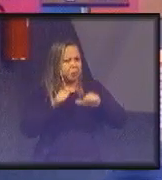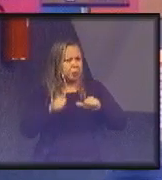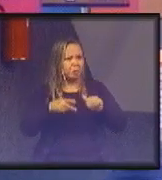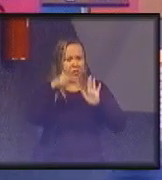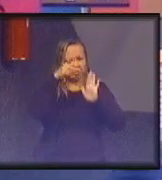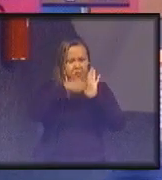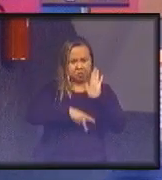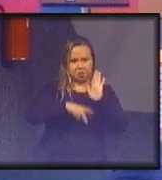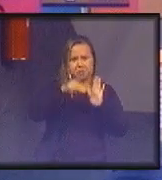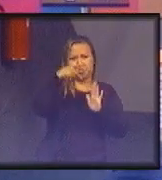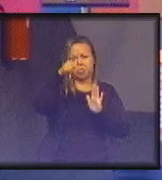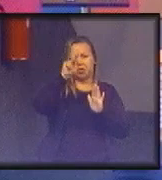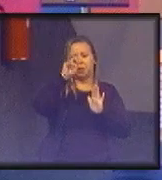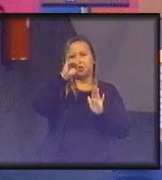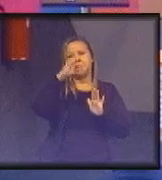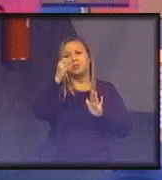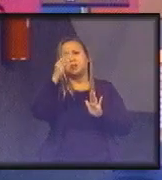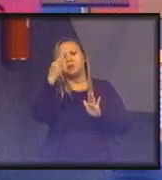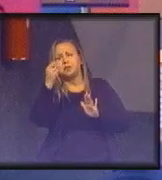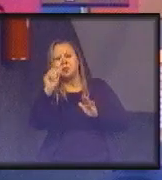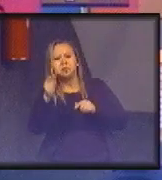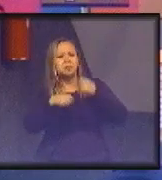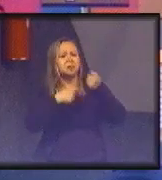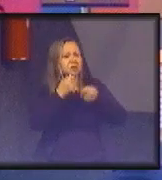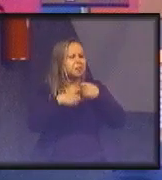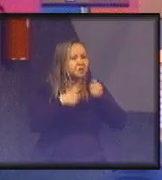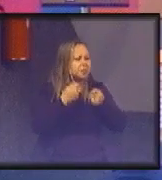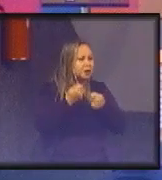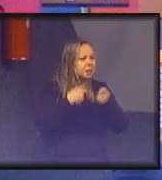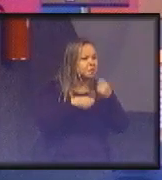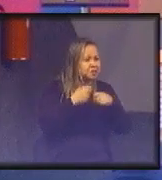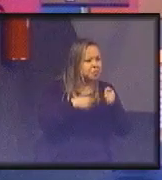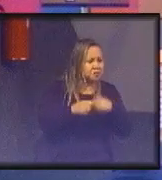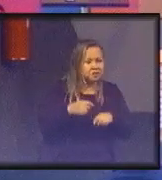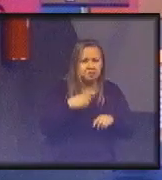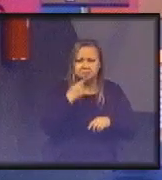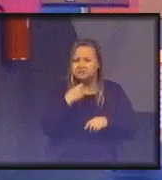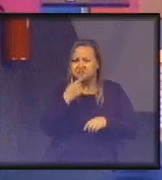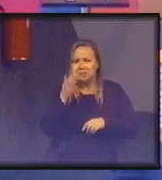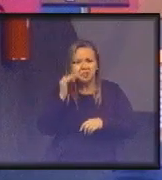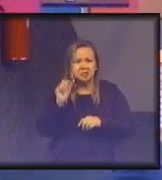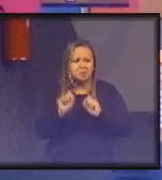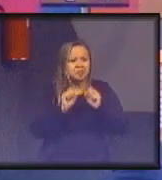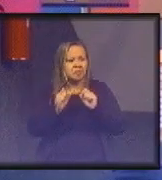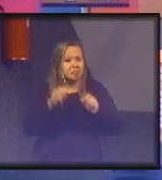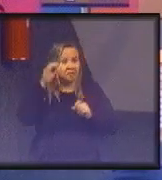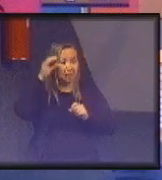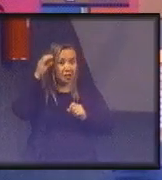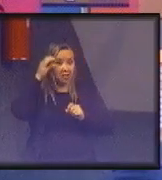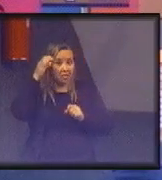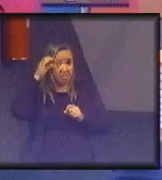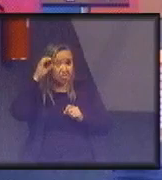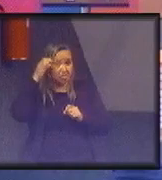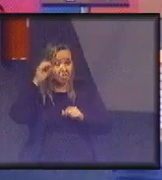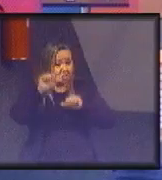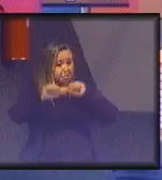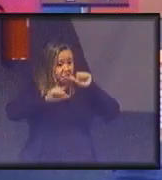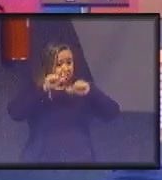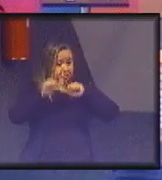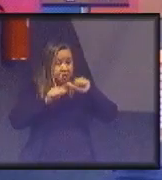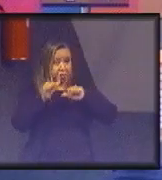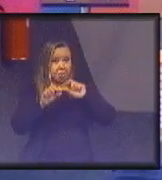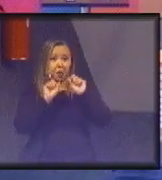Quioto. quando ele foi negociado, ninguém tinha mais remota noção que a China se transformaria no que ela é